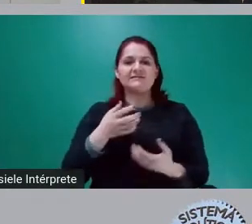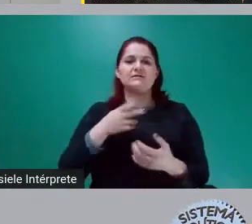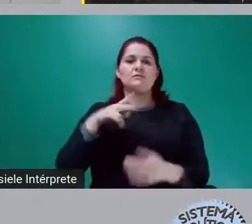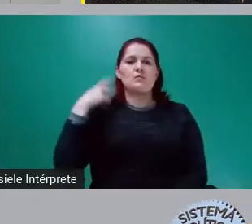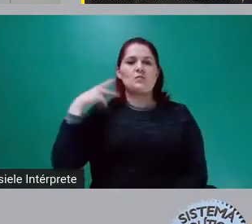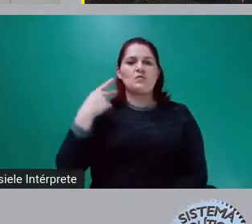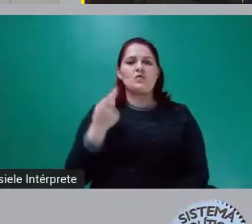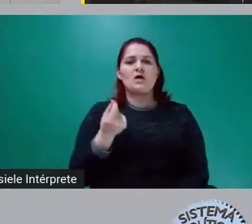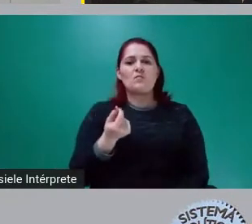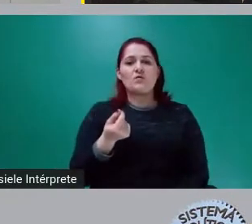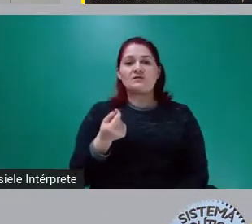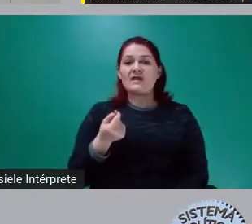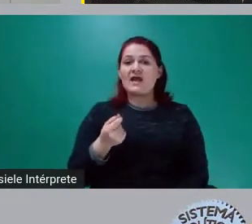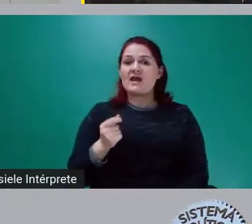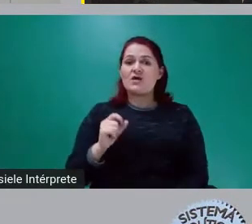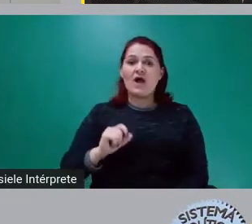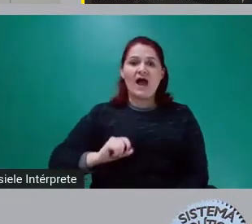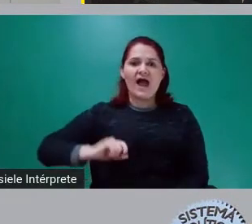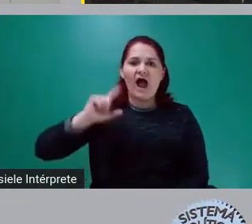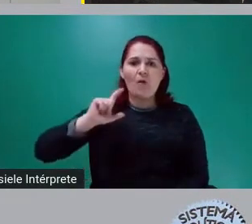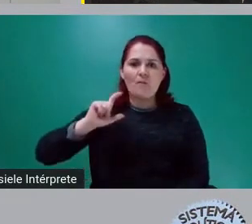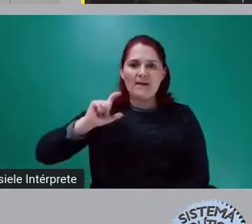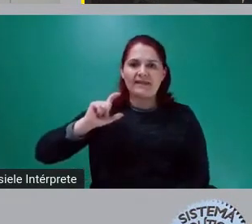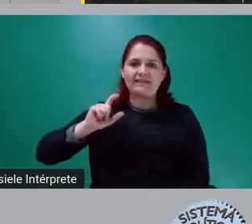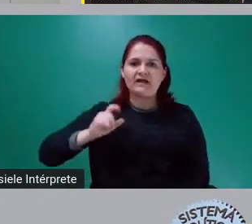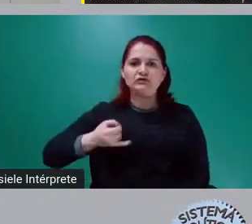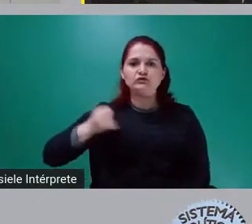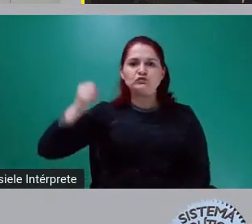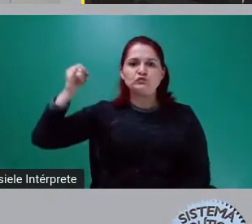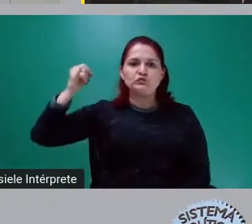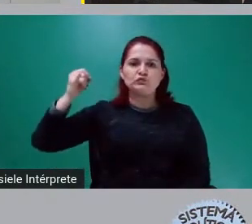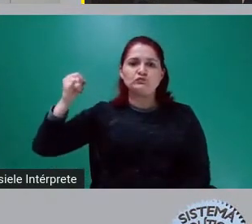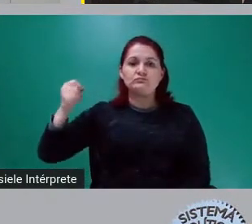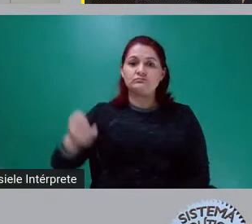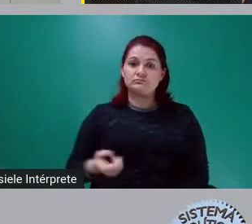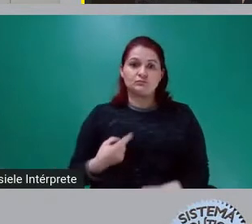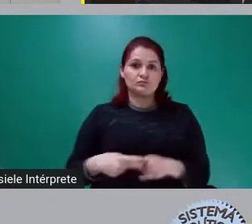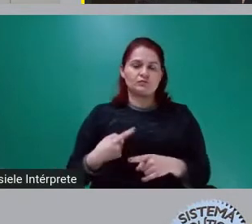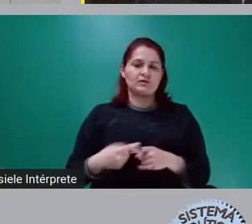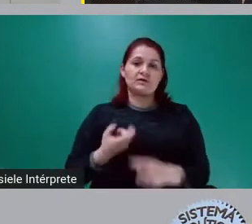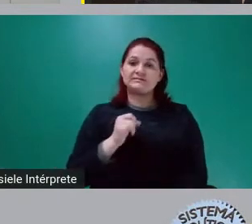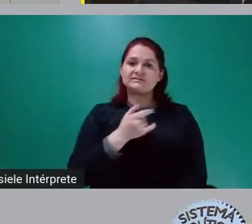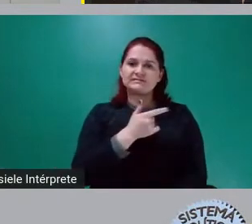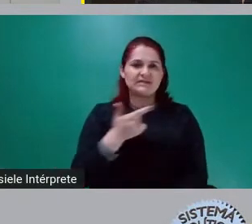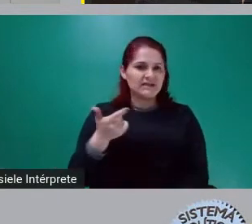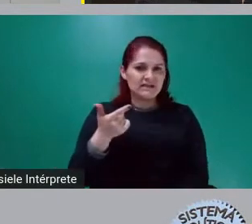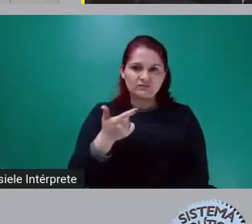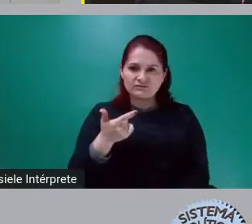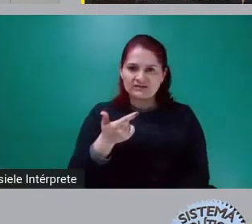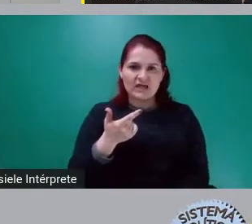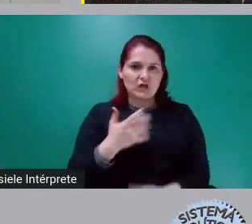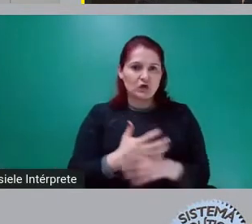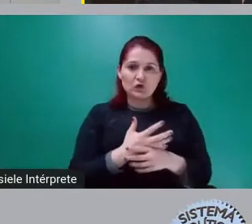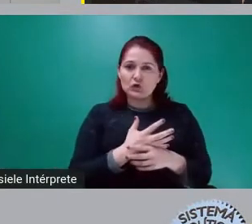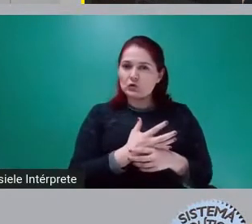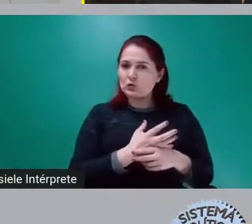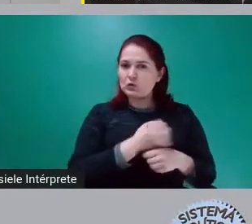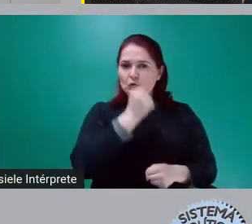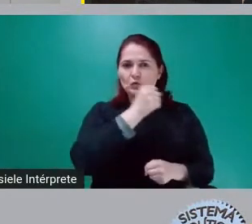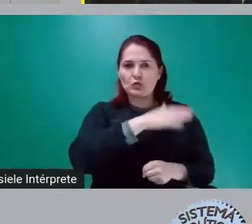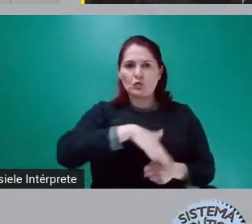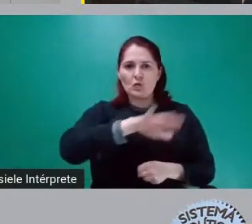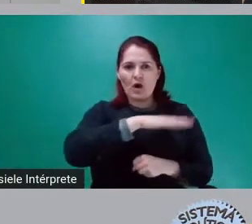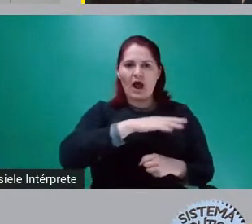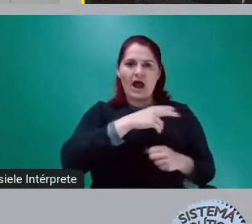O que é um escândalo. Quer dizer o seguinte, se eu não consigo ter lucro no setor privado, não se preocupe, eu aumento a taxa de